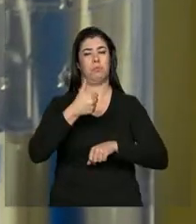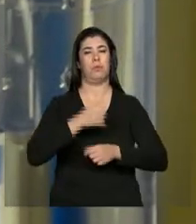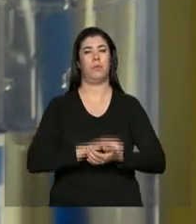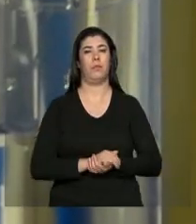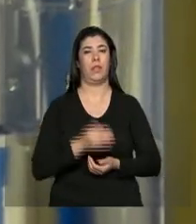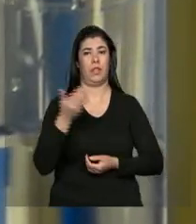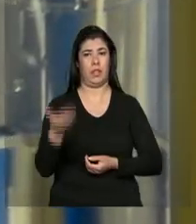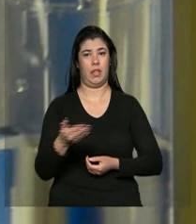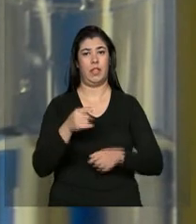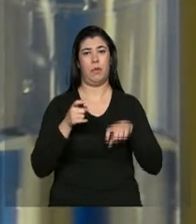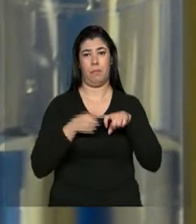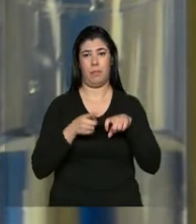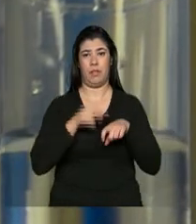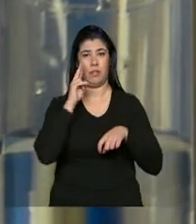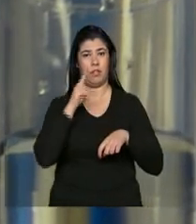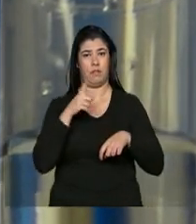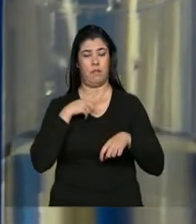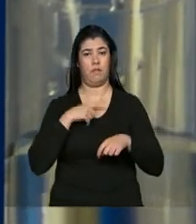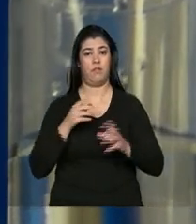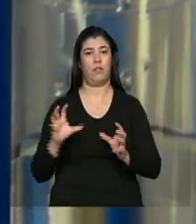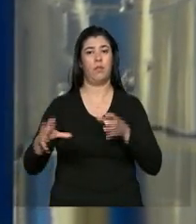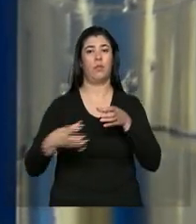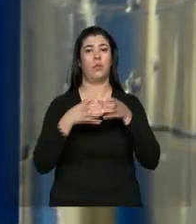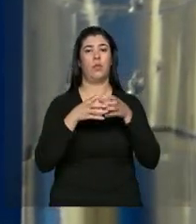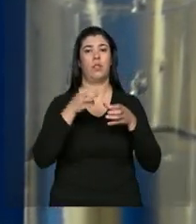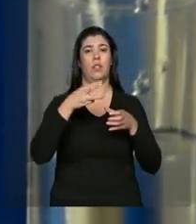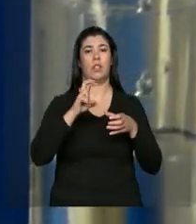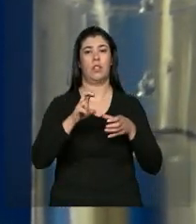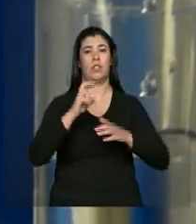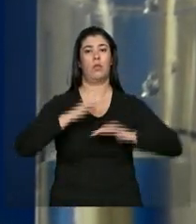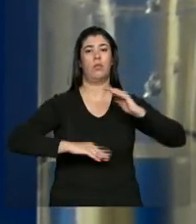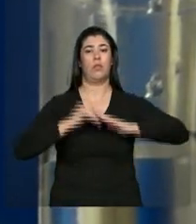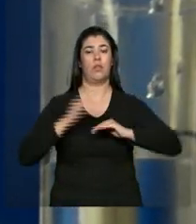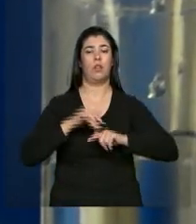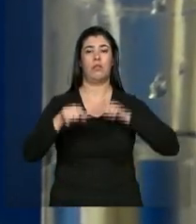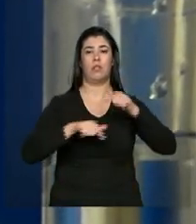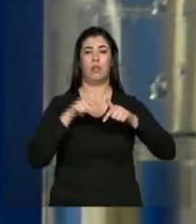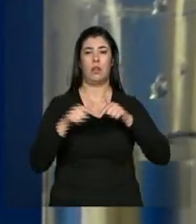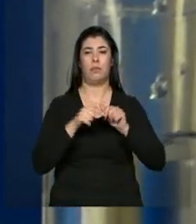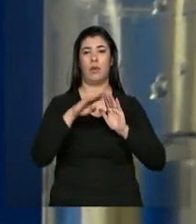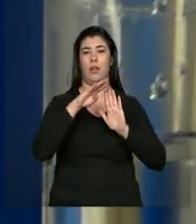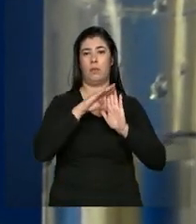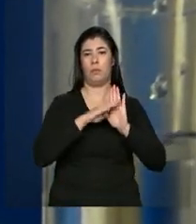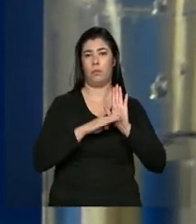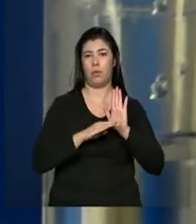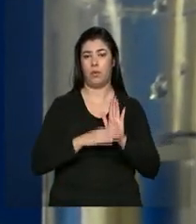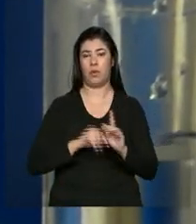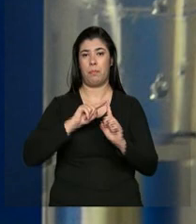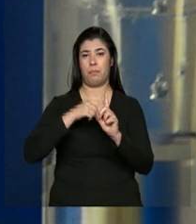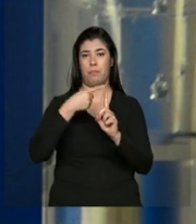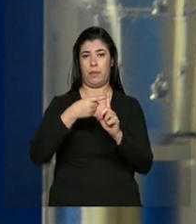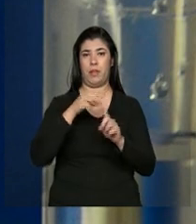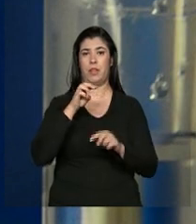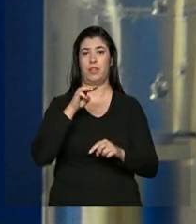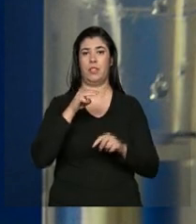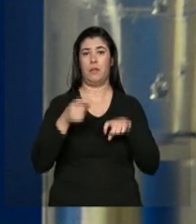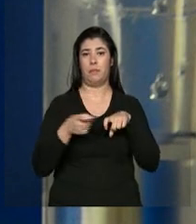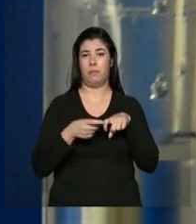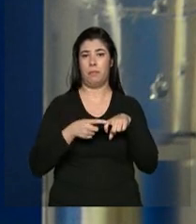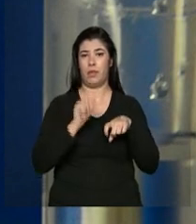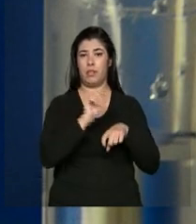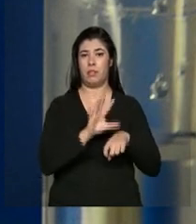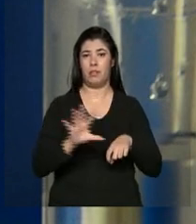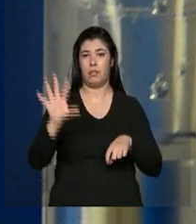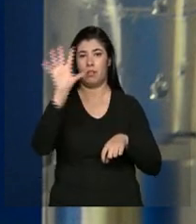Lissandra faz parte do grupo de 85 profissionais que atuam pelo programa Mais Médicos em todas as 35 unidades